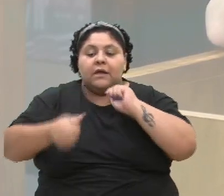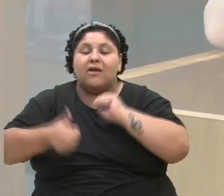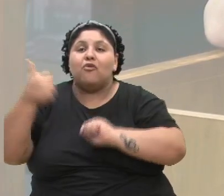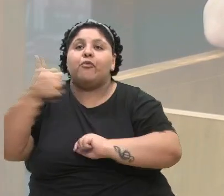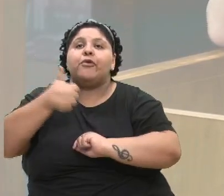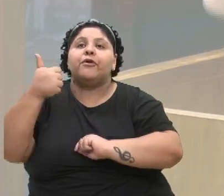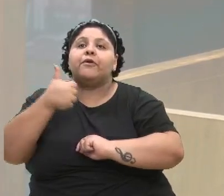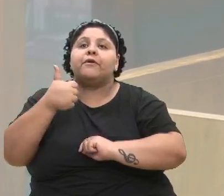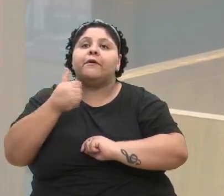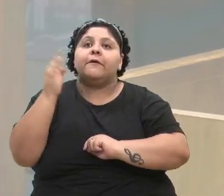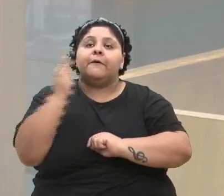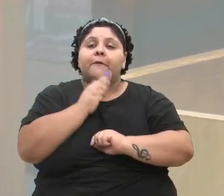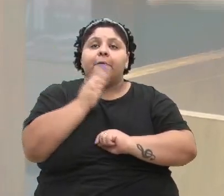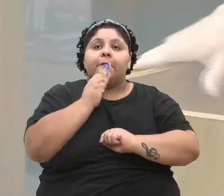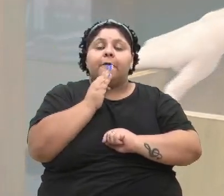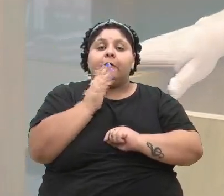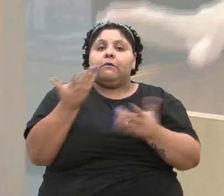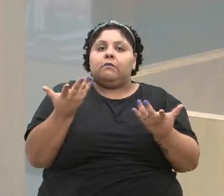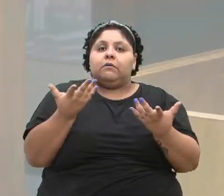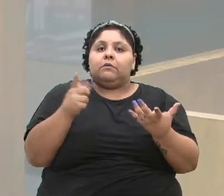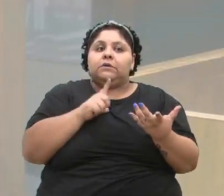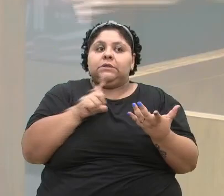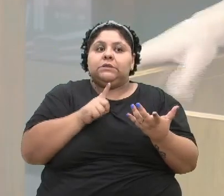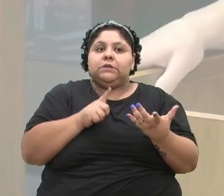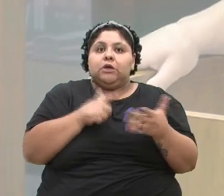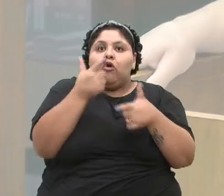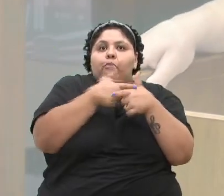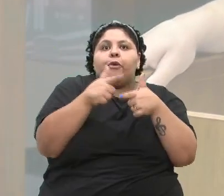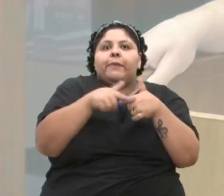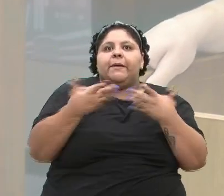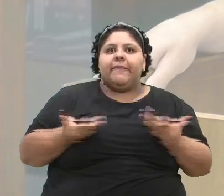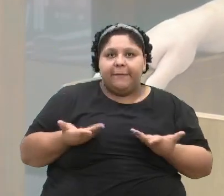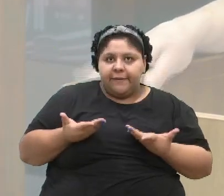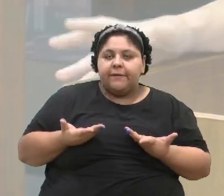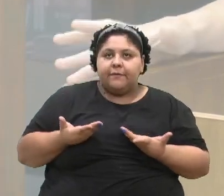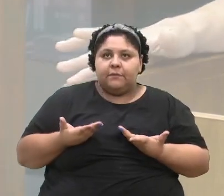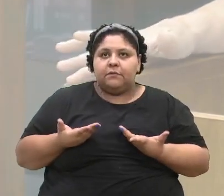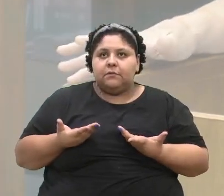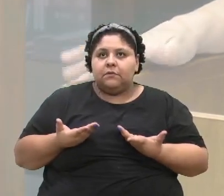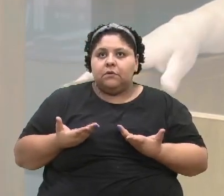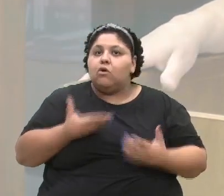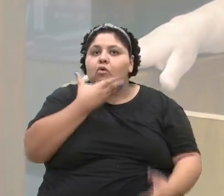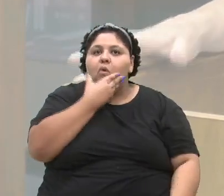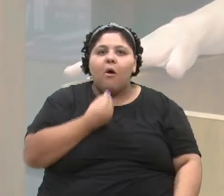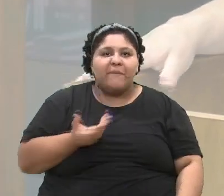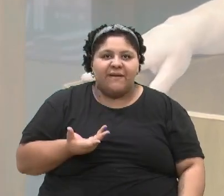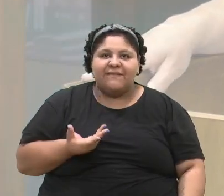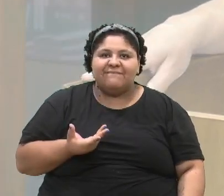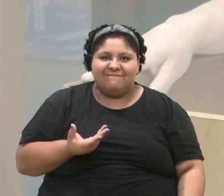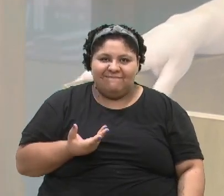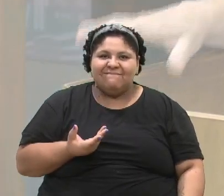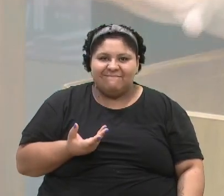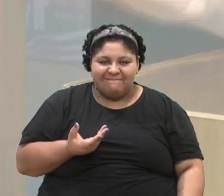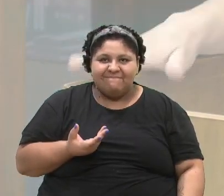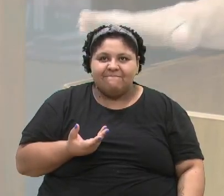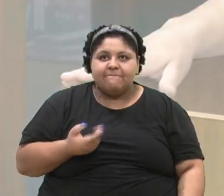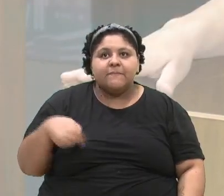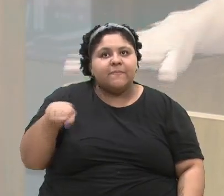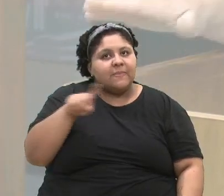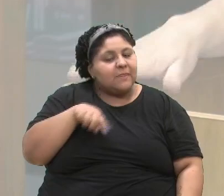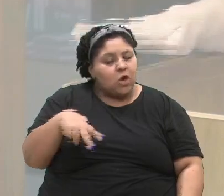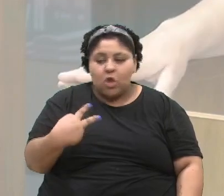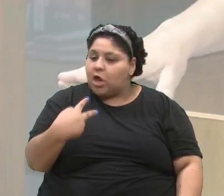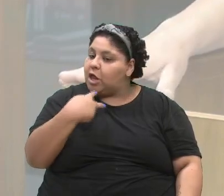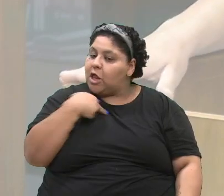se o filho apresenta algum problema, né? O homem. E nós não